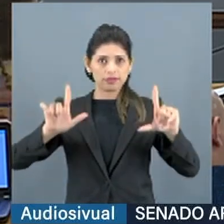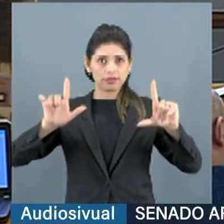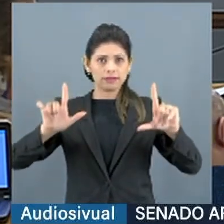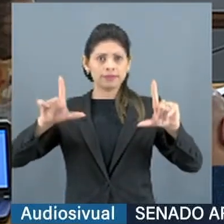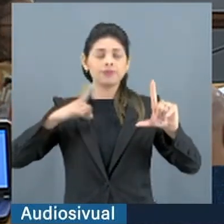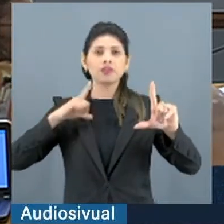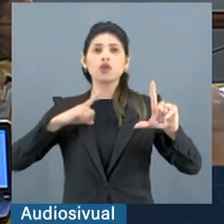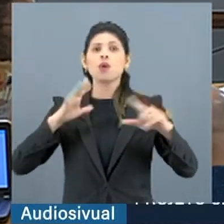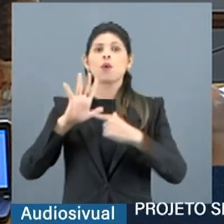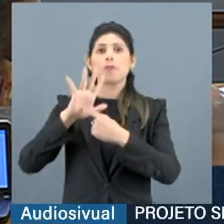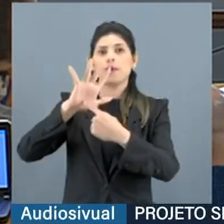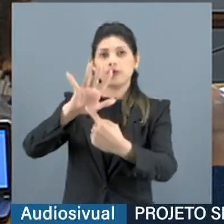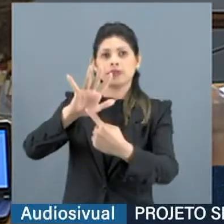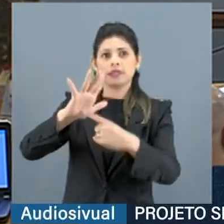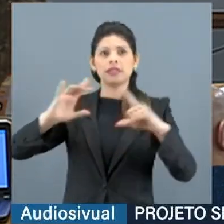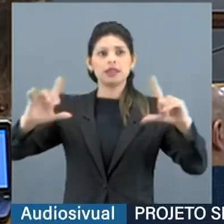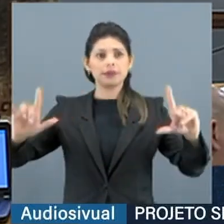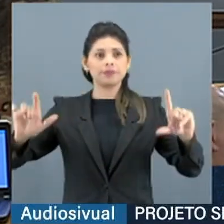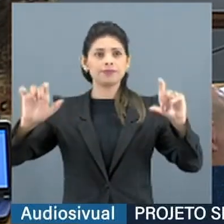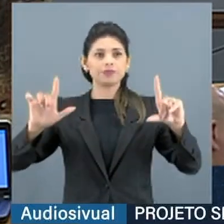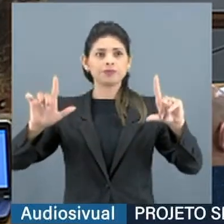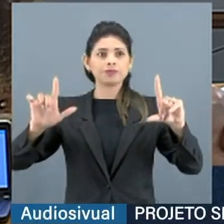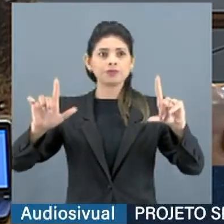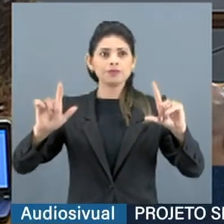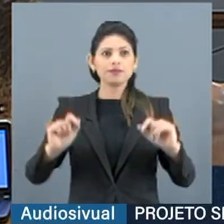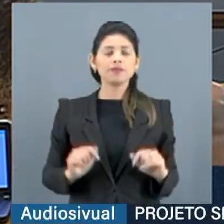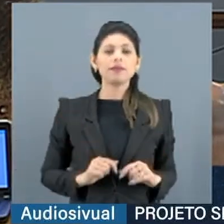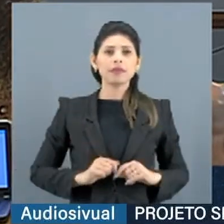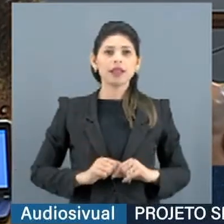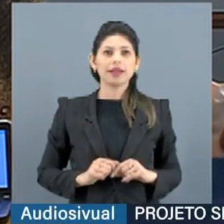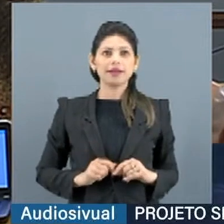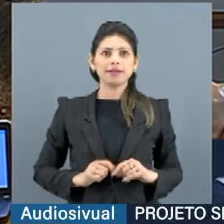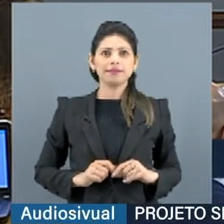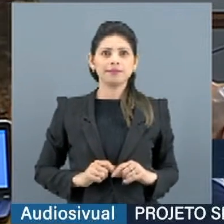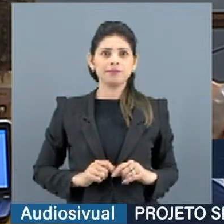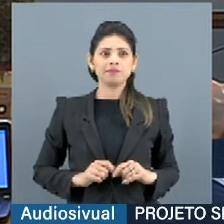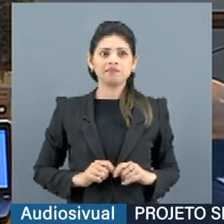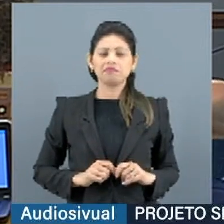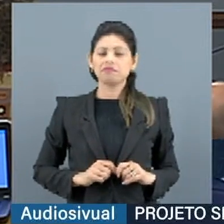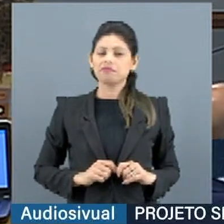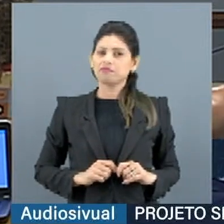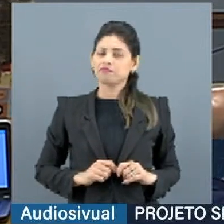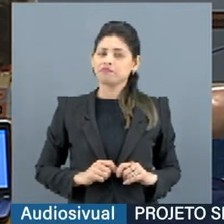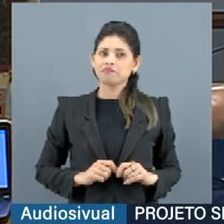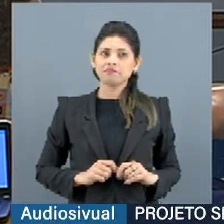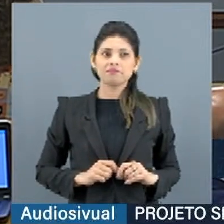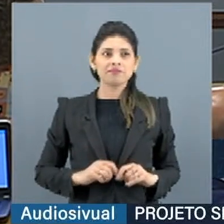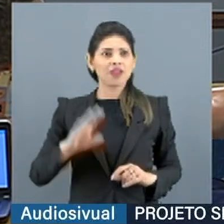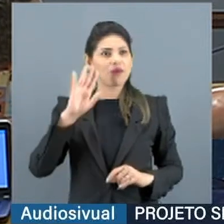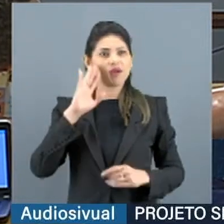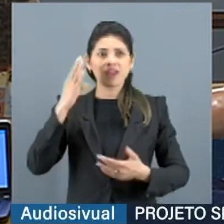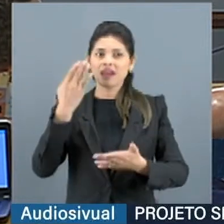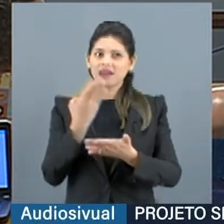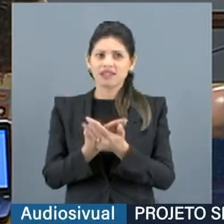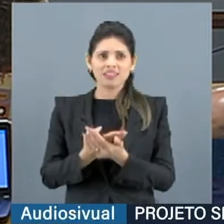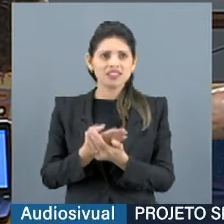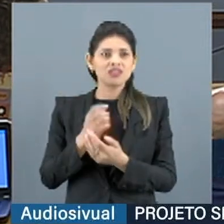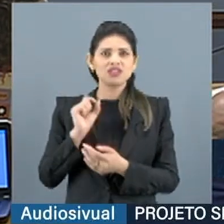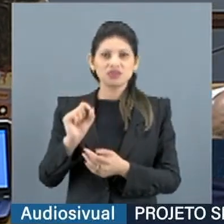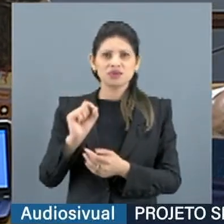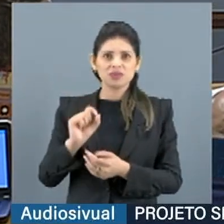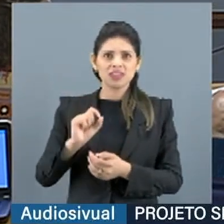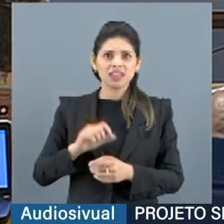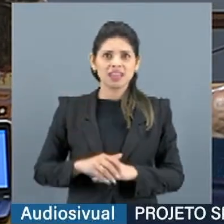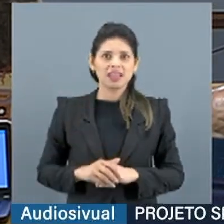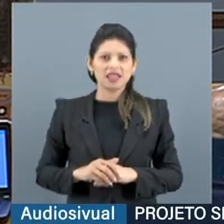aí para mim o quadro. Eu não acredito, honestamente, que o Wellington... Vamos